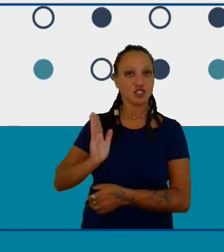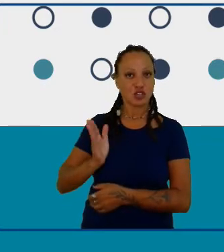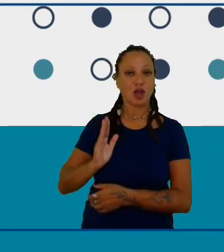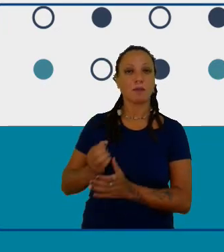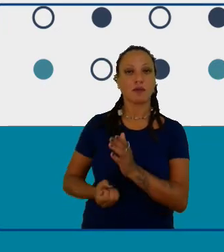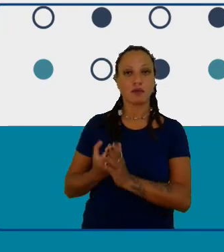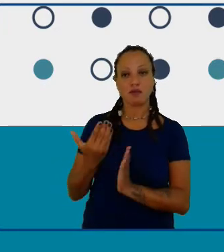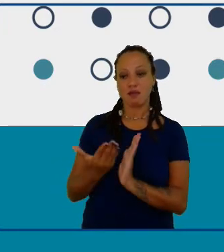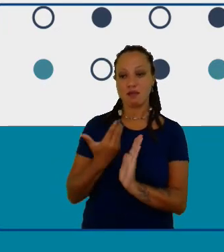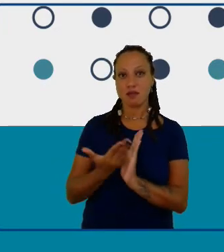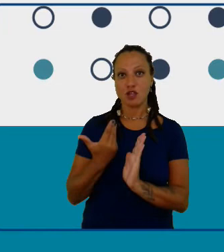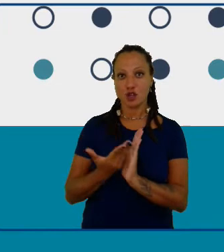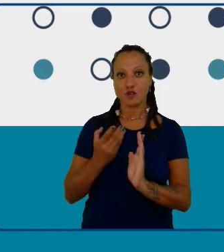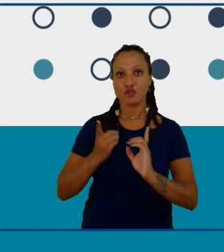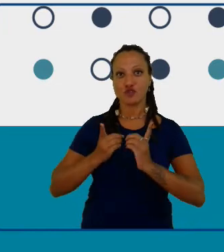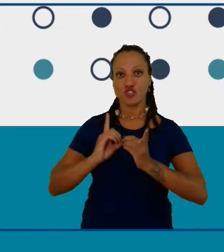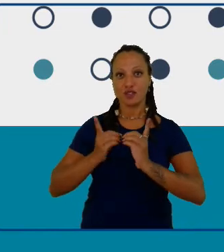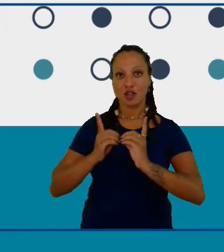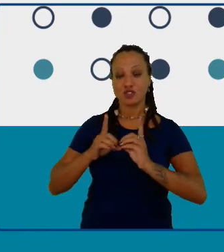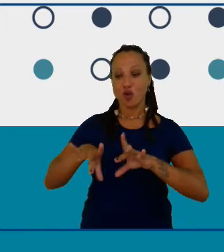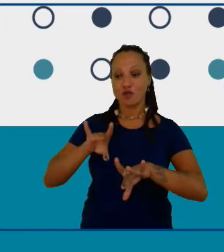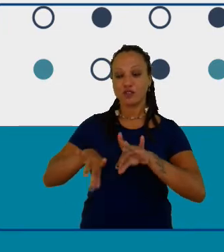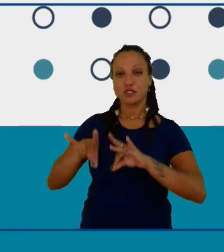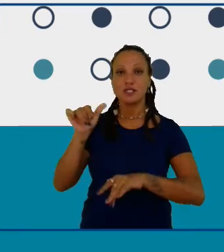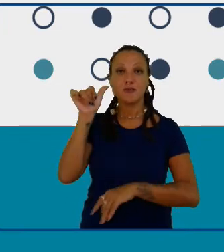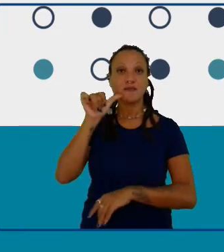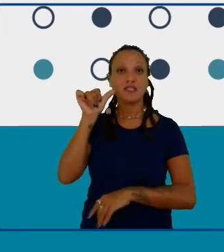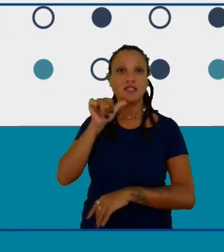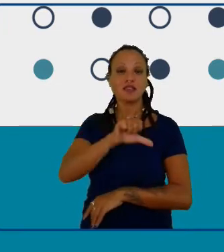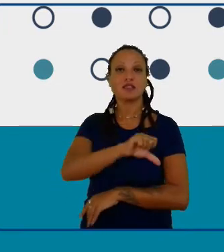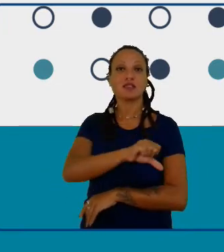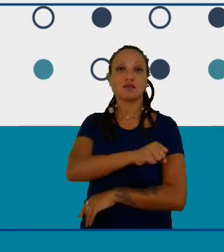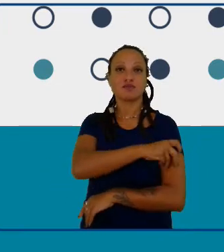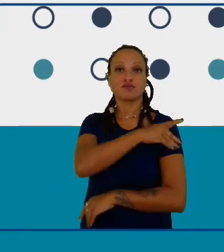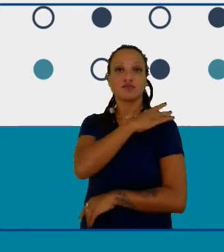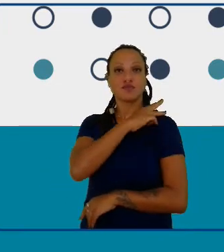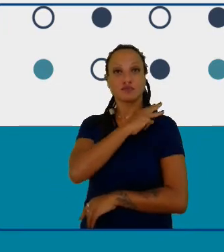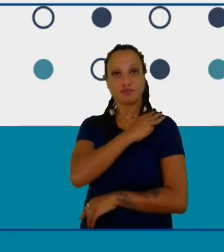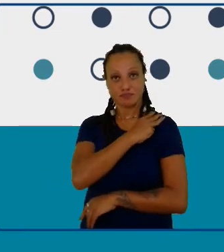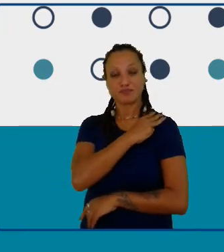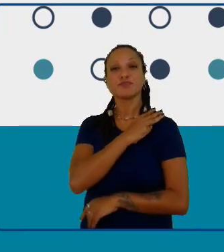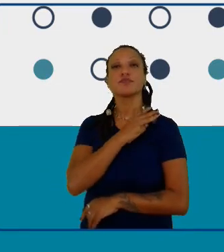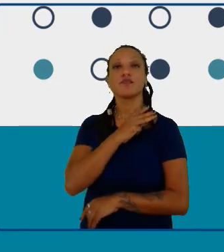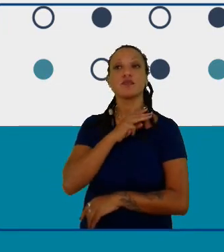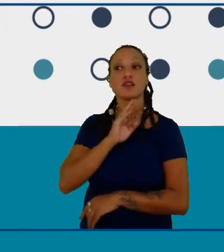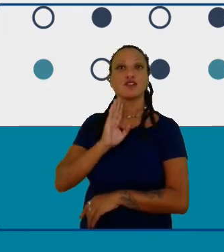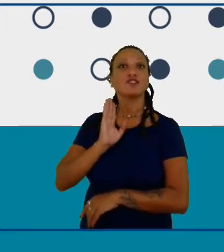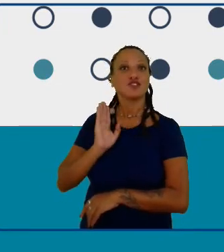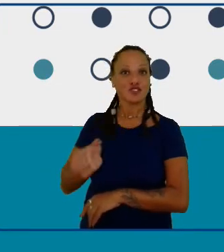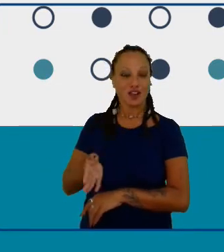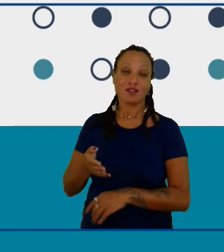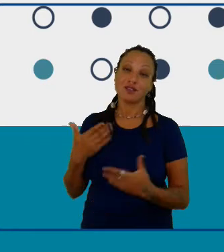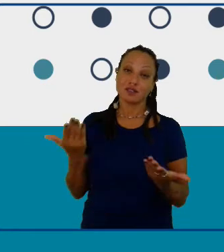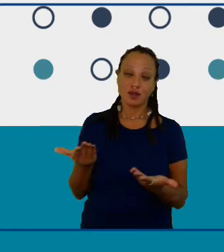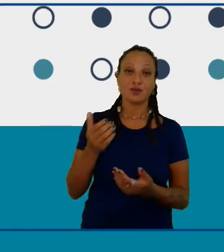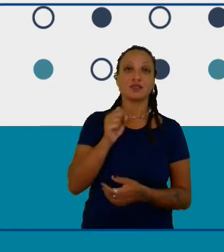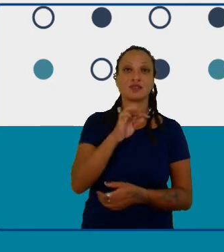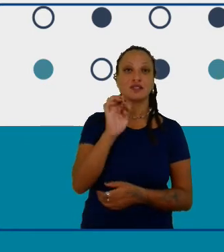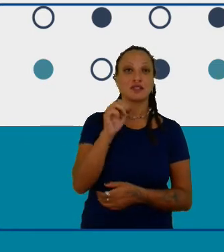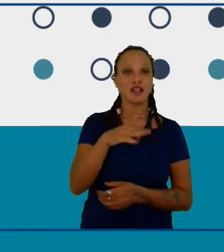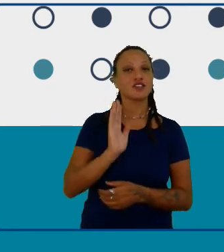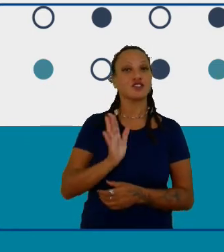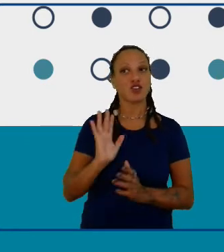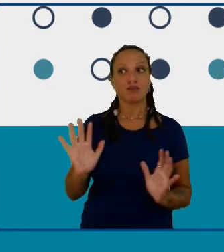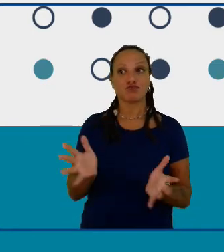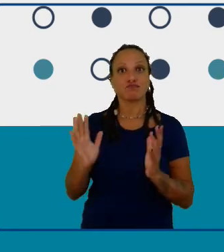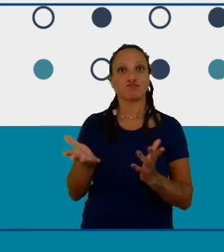oficinas para meninas estudantes do fundamental e médio então você já está inspirando e já está levantando aqui a mobilização do público